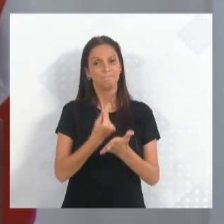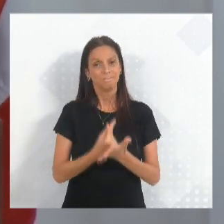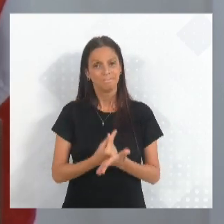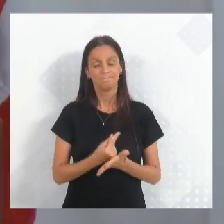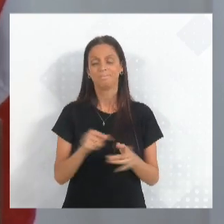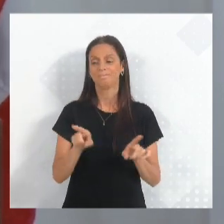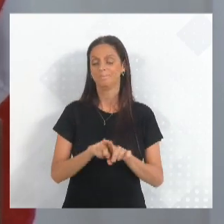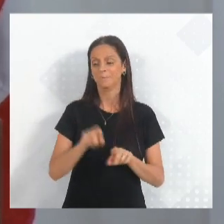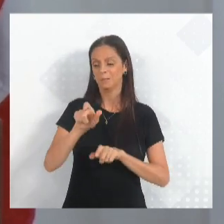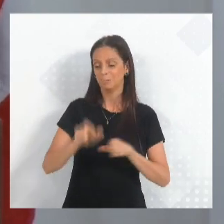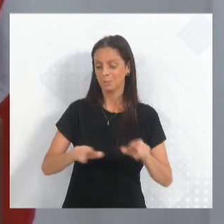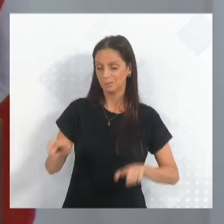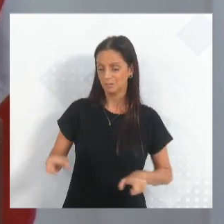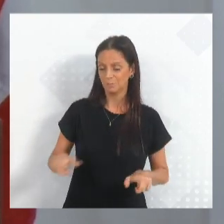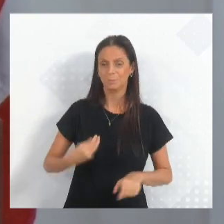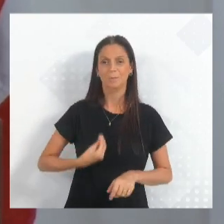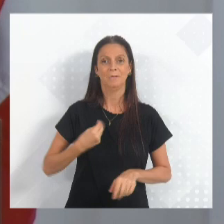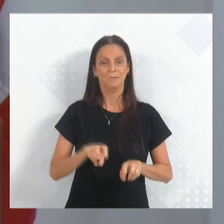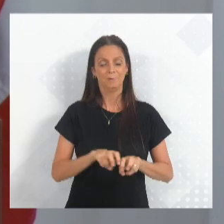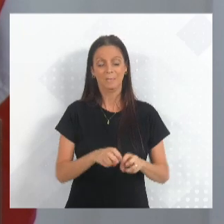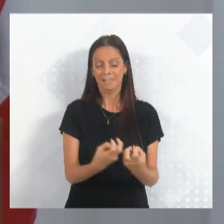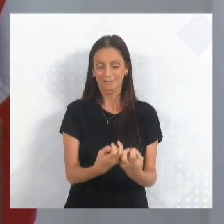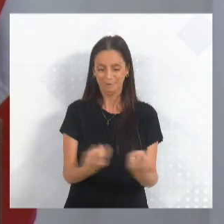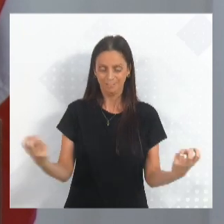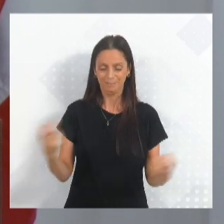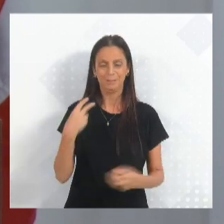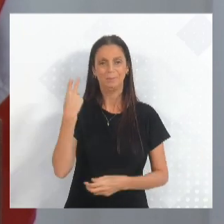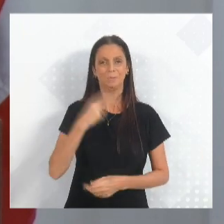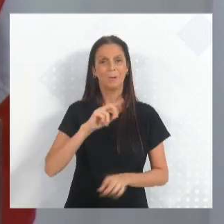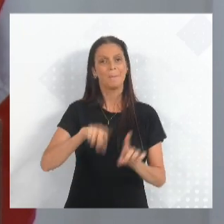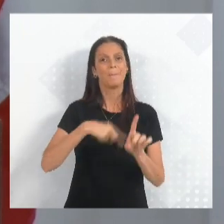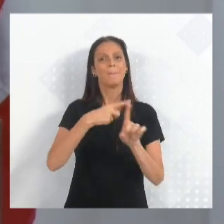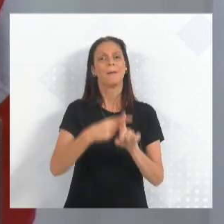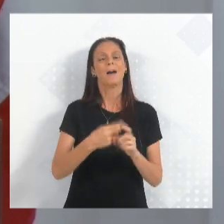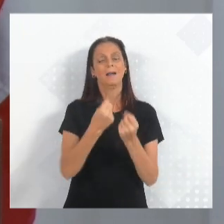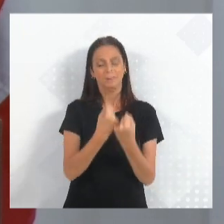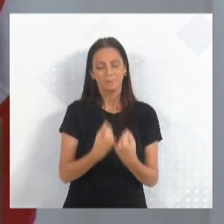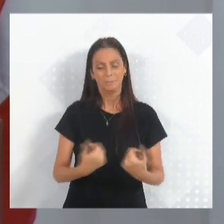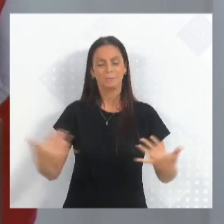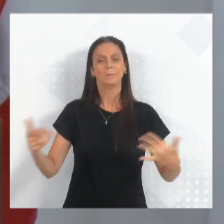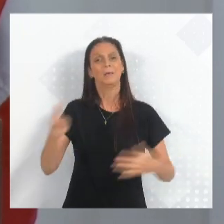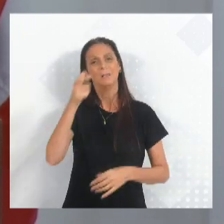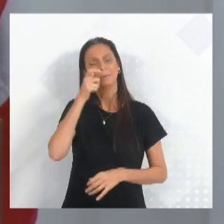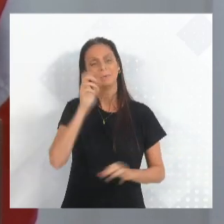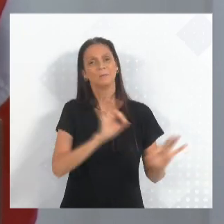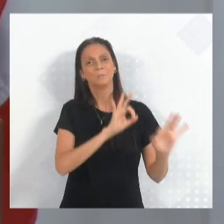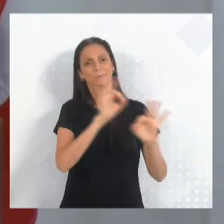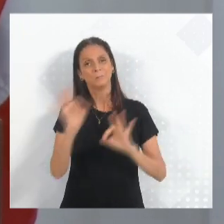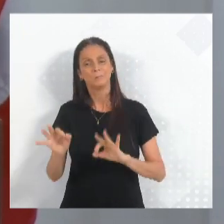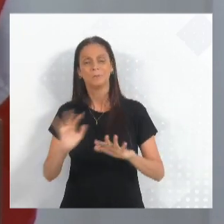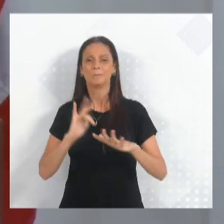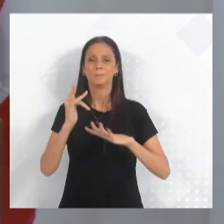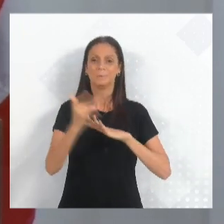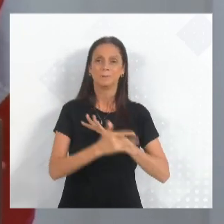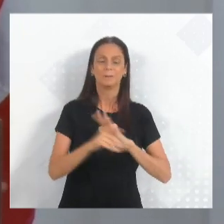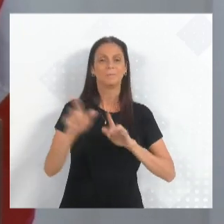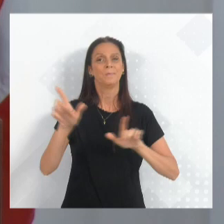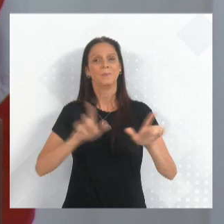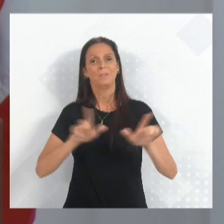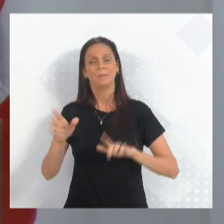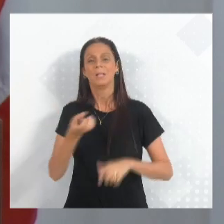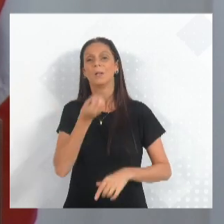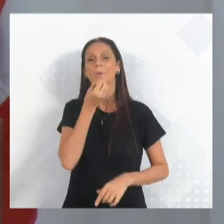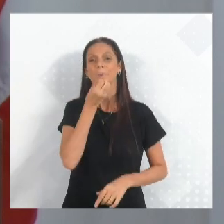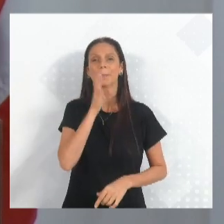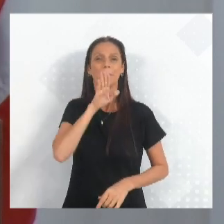bancada, comunidade presente em plenário, comunidade que nos acompanha pelas redes sociais, TVL, boa